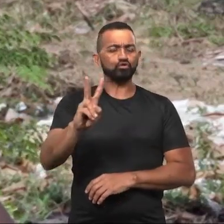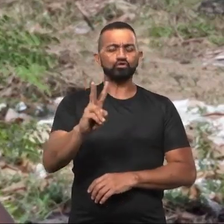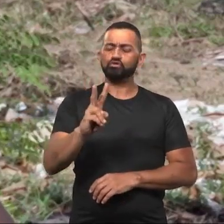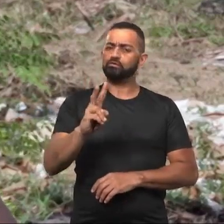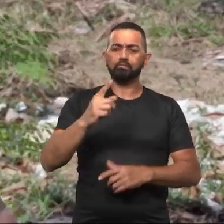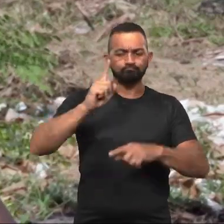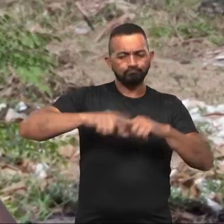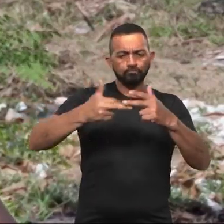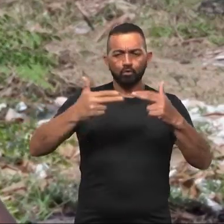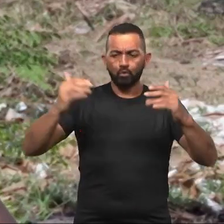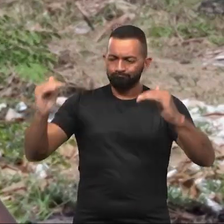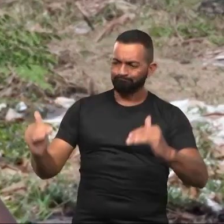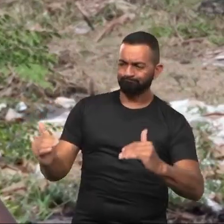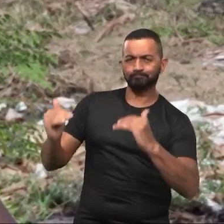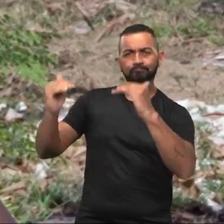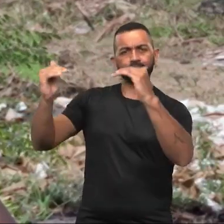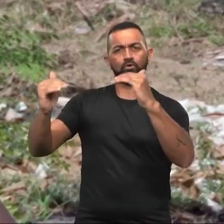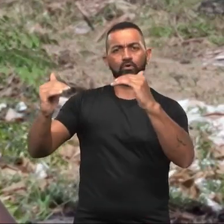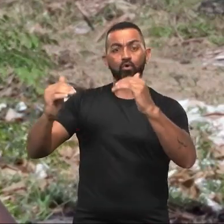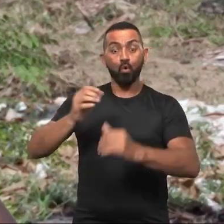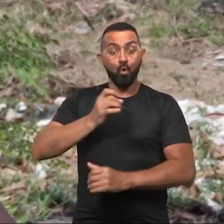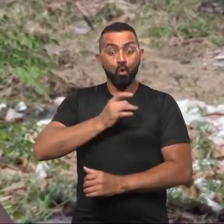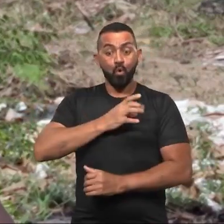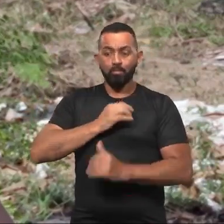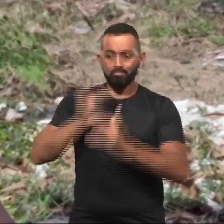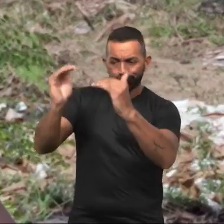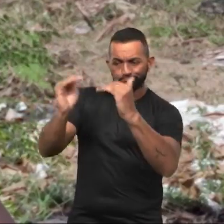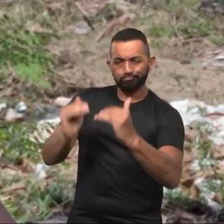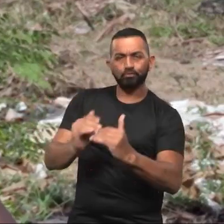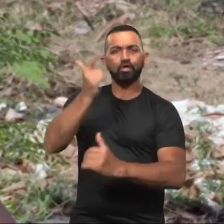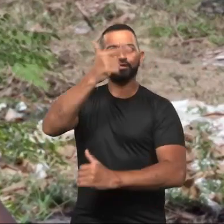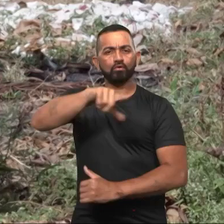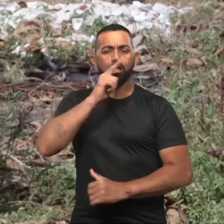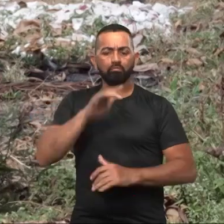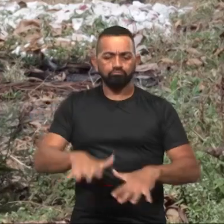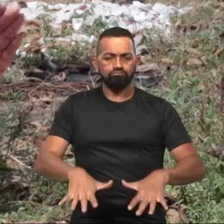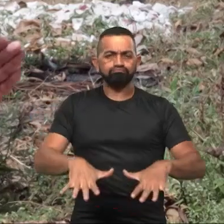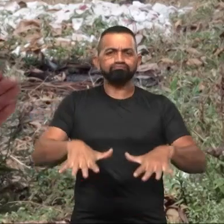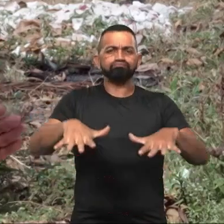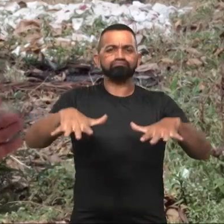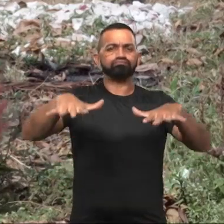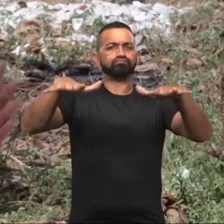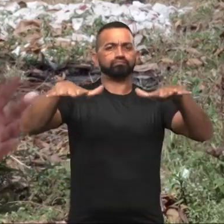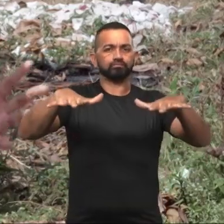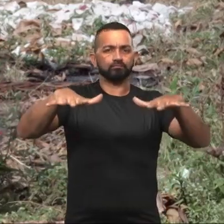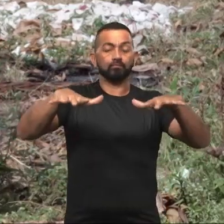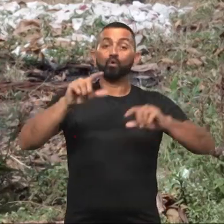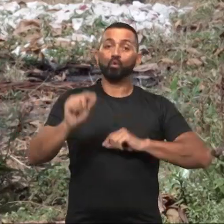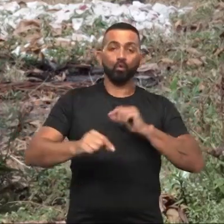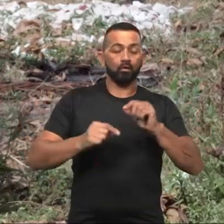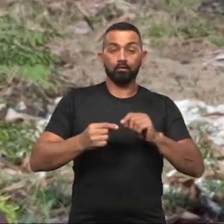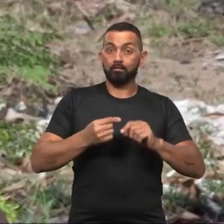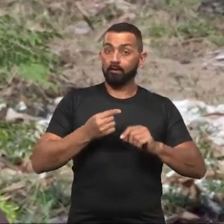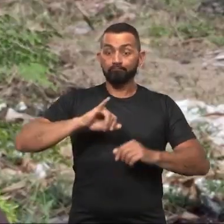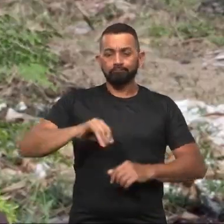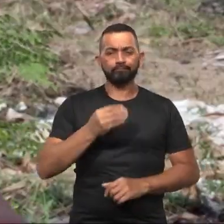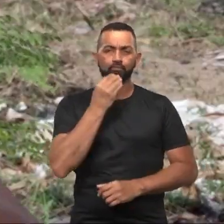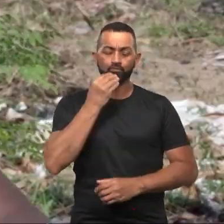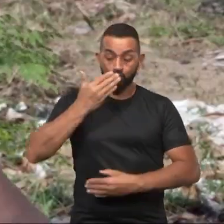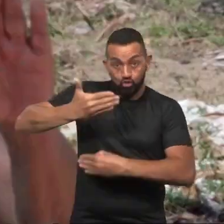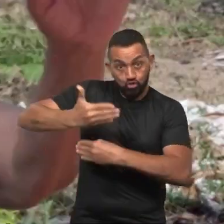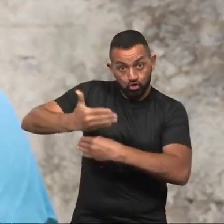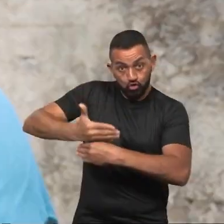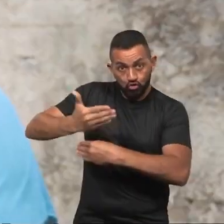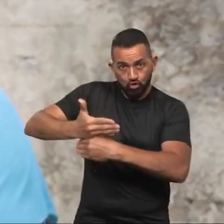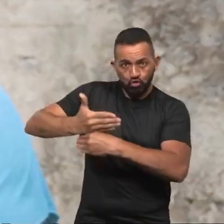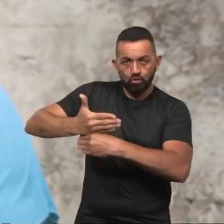suas coisas, tudo atrepado, com medo de botar embaixo, com medo de vir outra enchente. A nossa valência é os tijolos. Quando abaixa